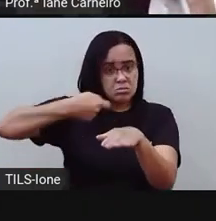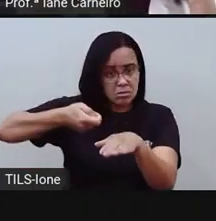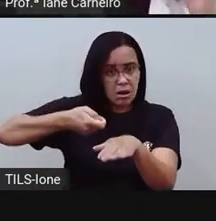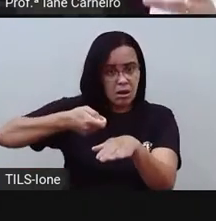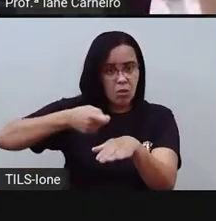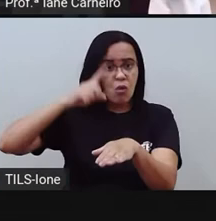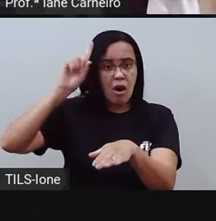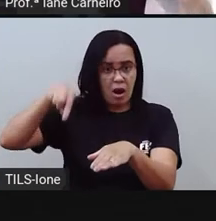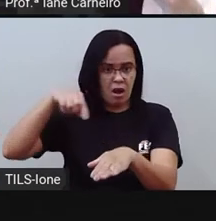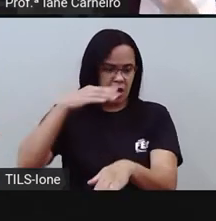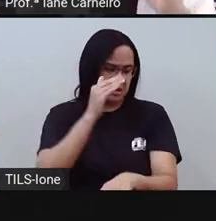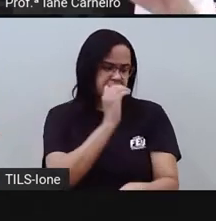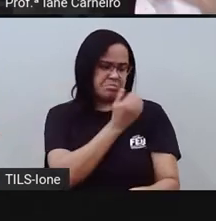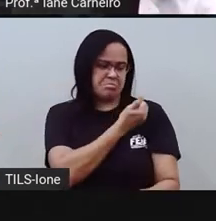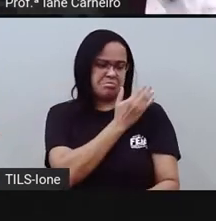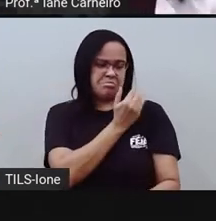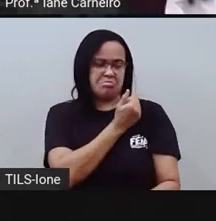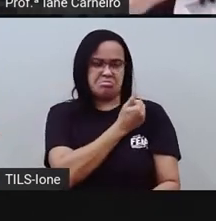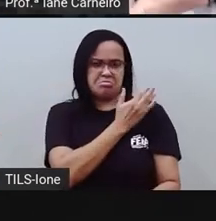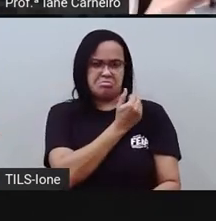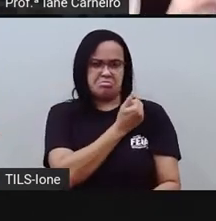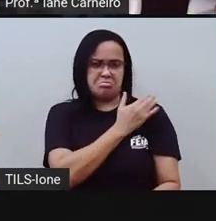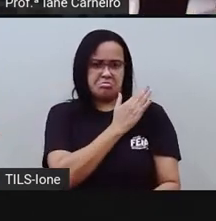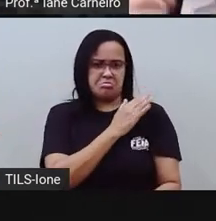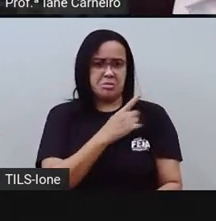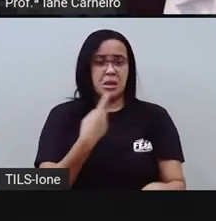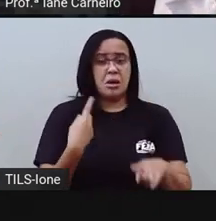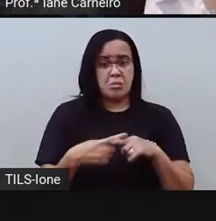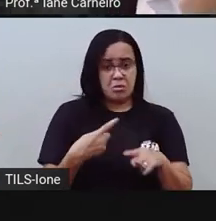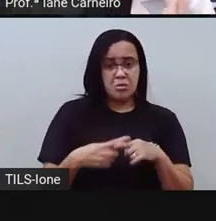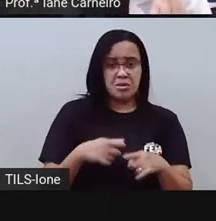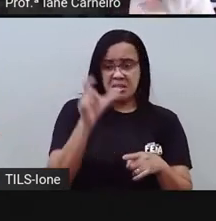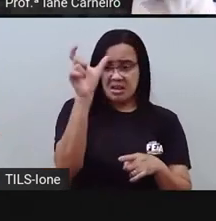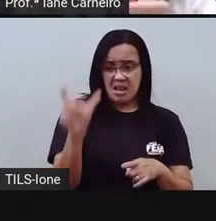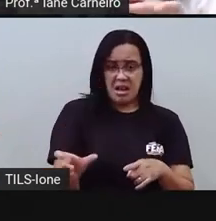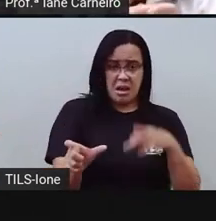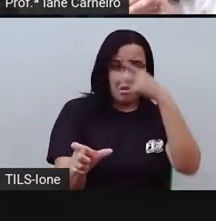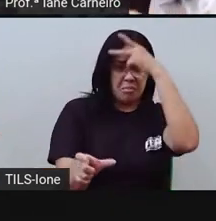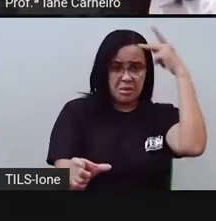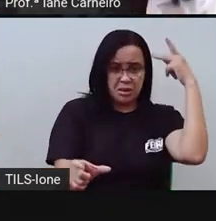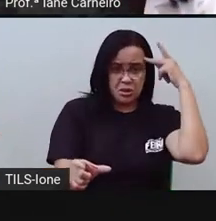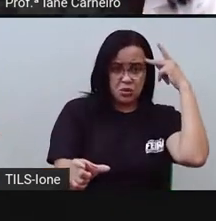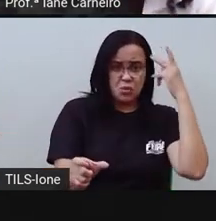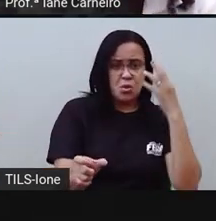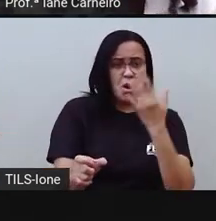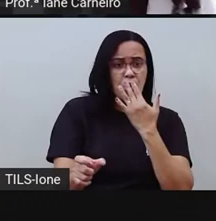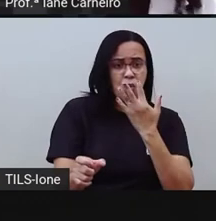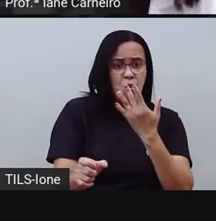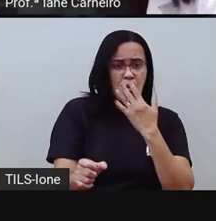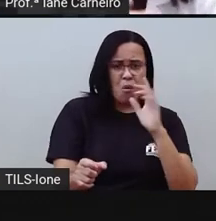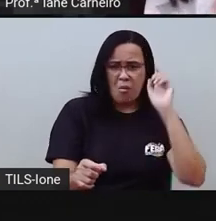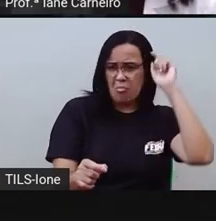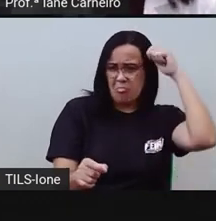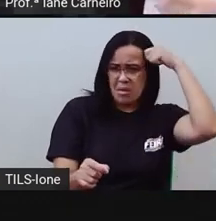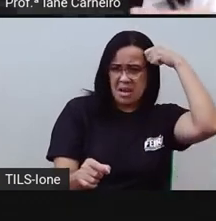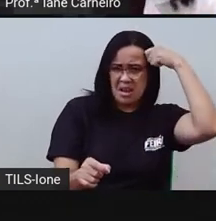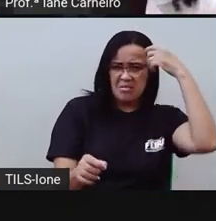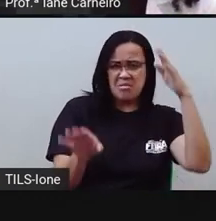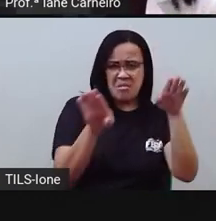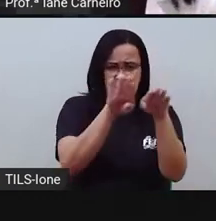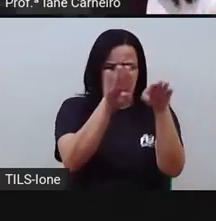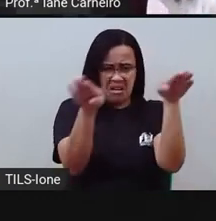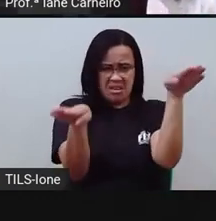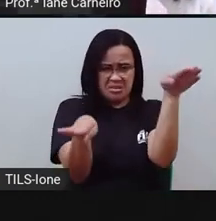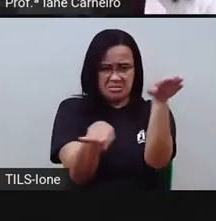achar que porque uma pessoa tem determinada cor, determinada raça, aquela pessoa é inferior, não presta, não é